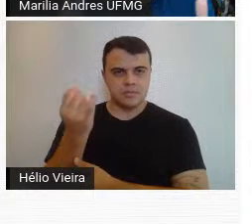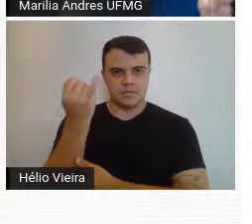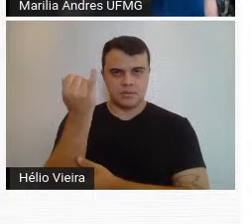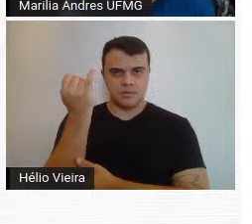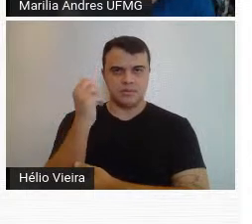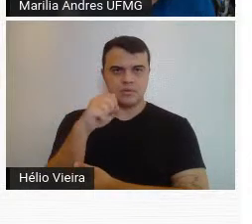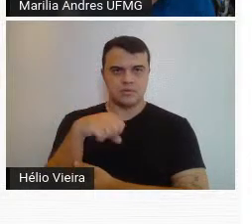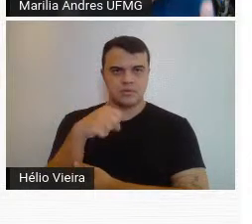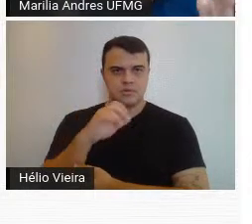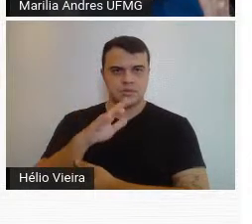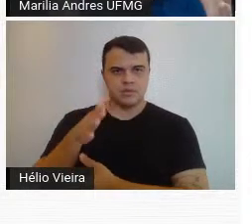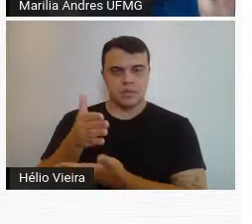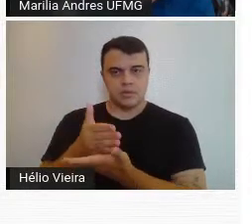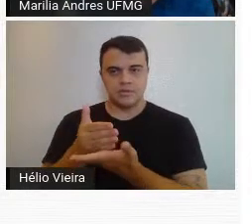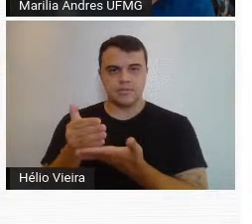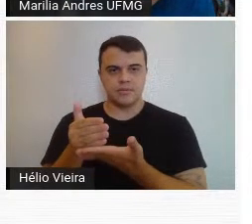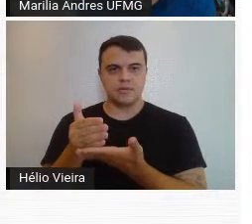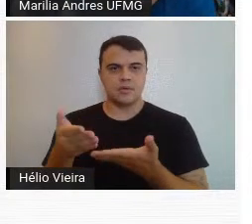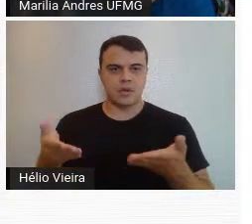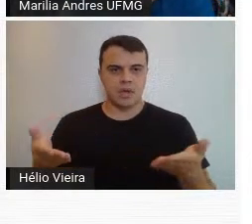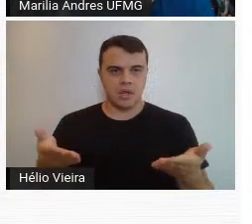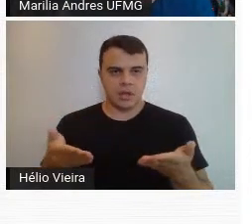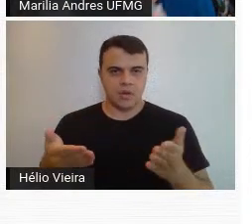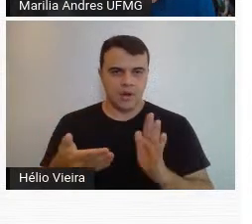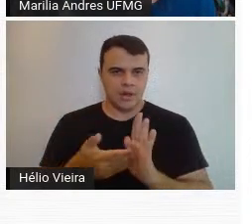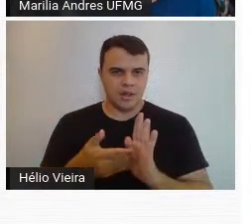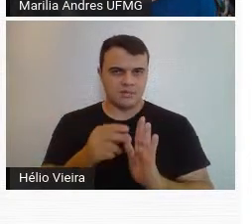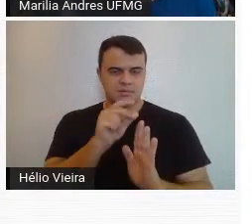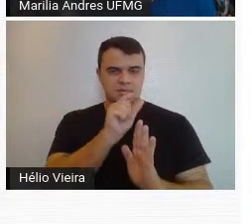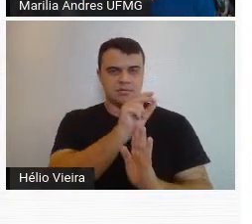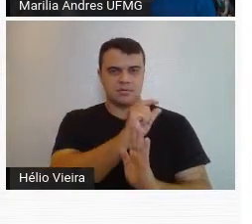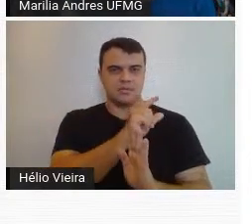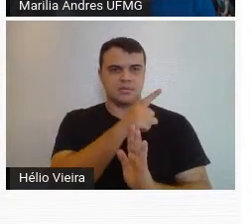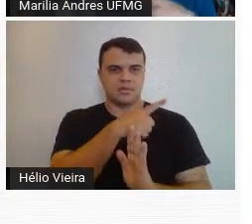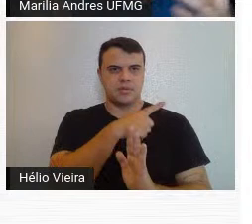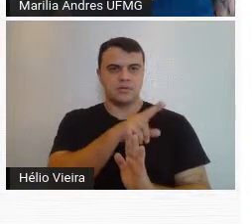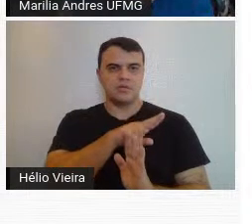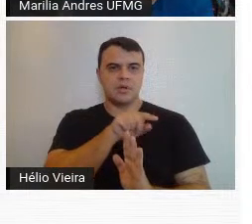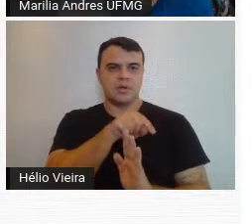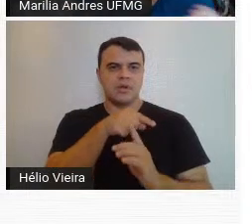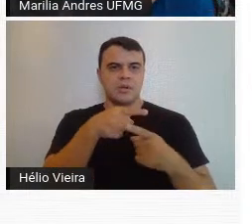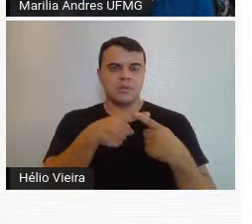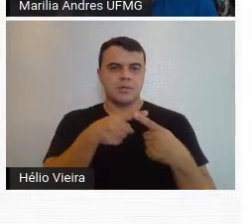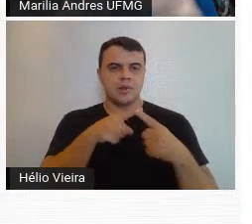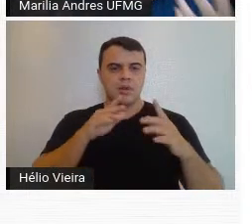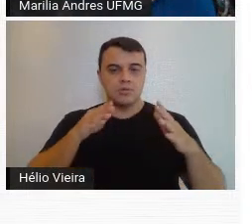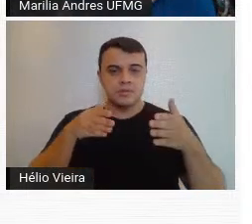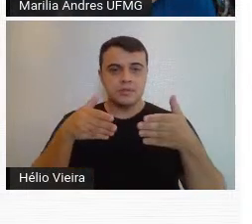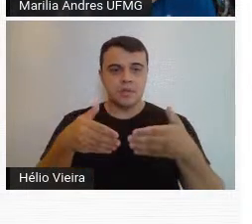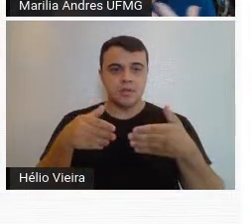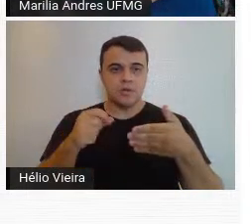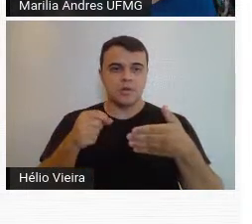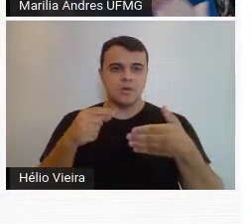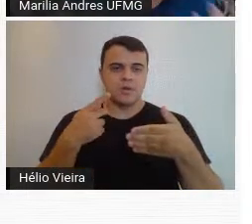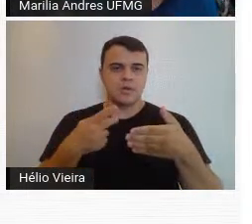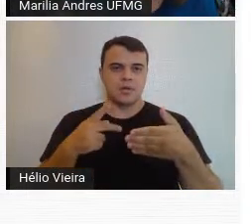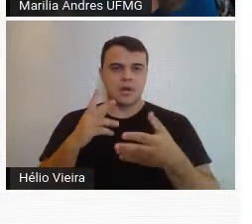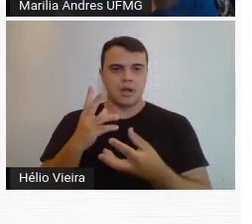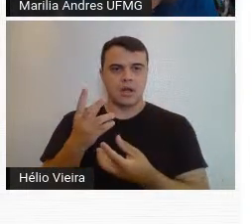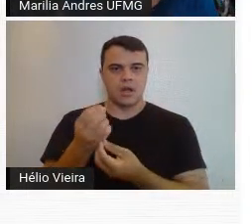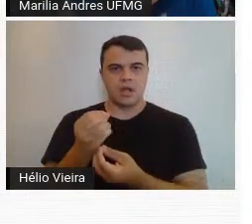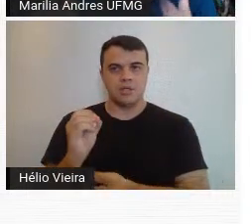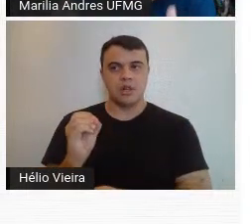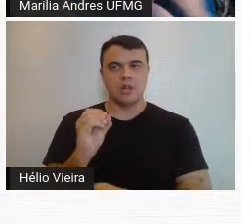importante desde aquele momento e até um tempo atrás o museu funcionava como centro de convergência da arte